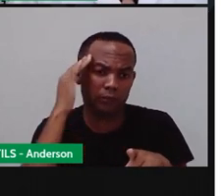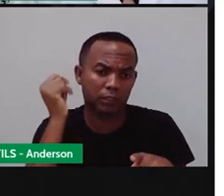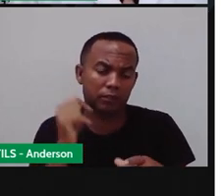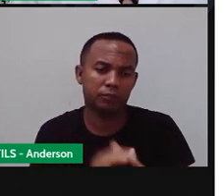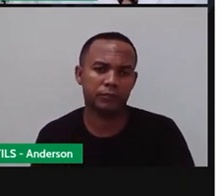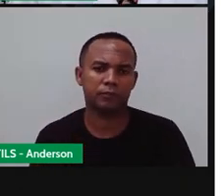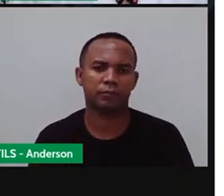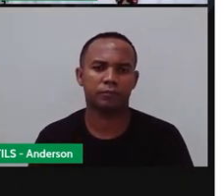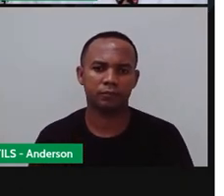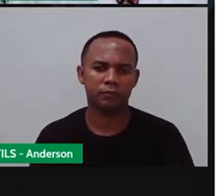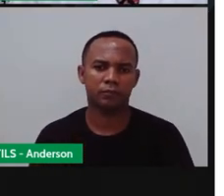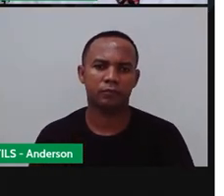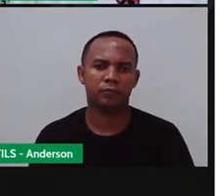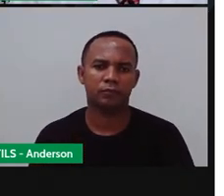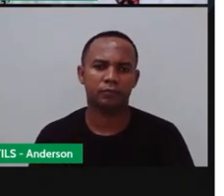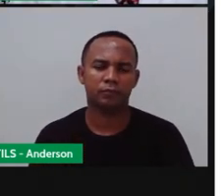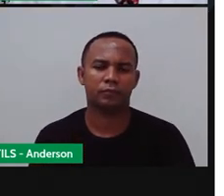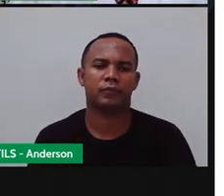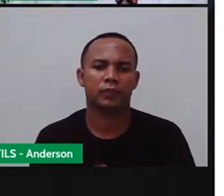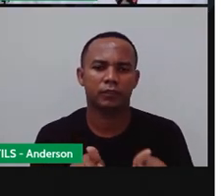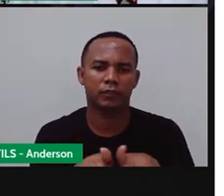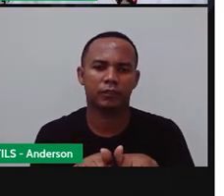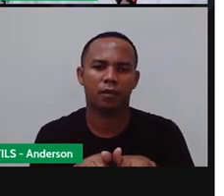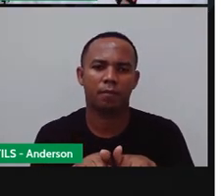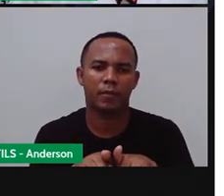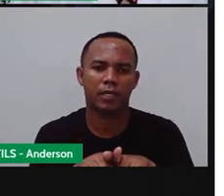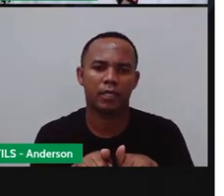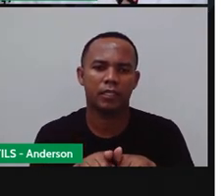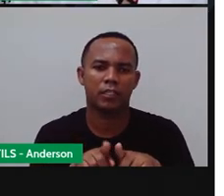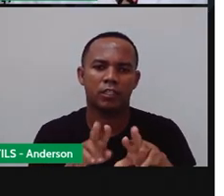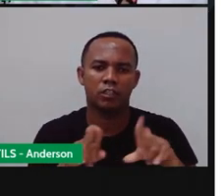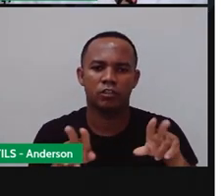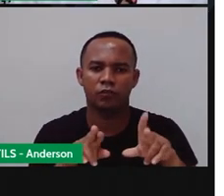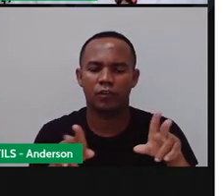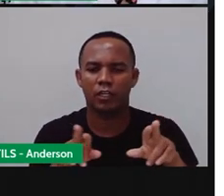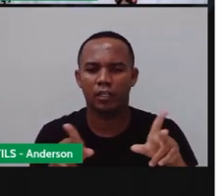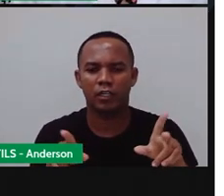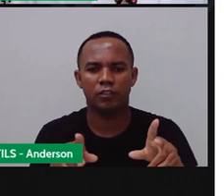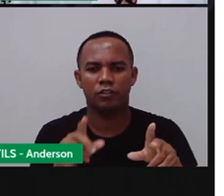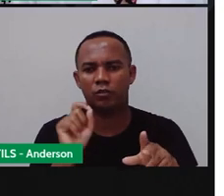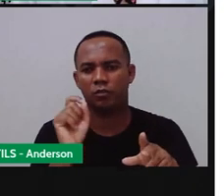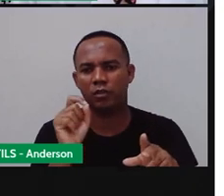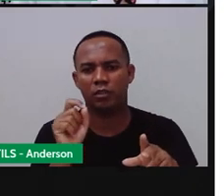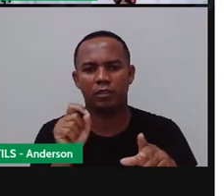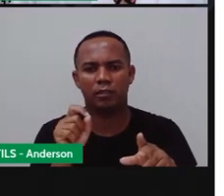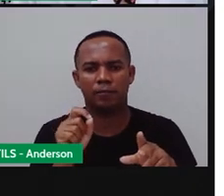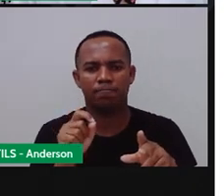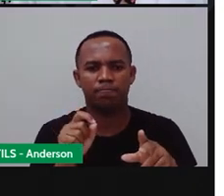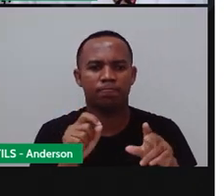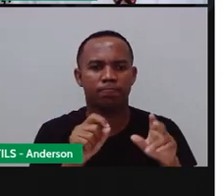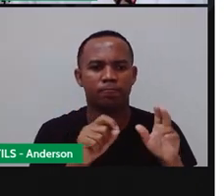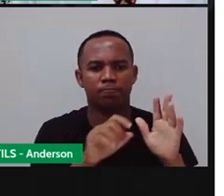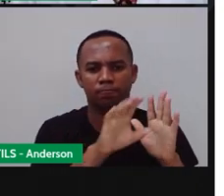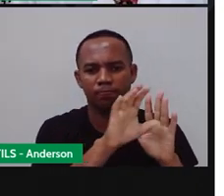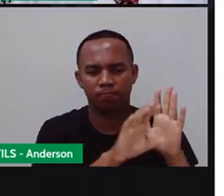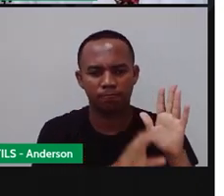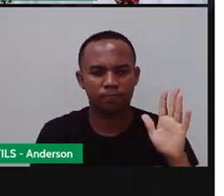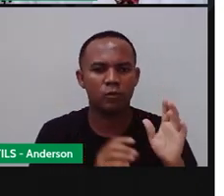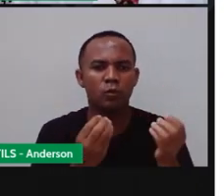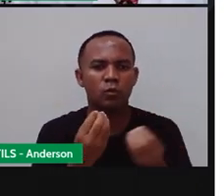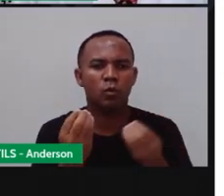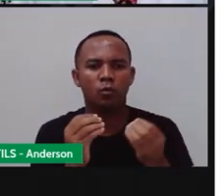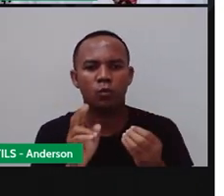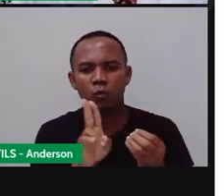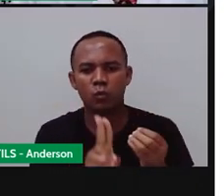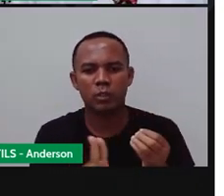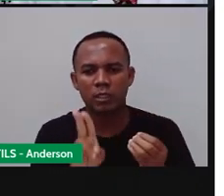Vamos lá. Dispositivos que operam em diferentes processos físicos têm sido utilizados ao longo